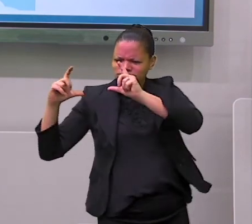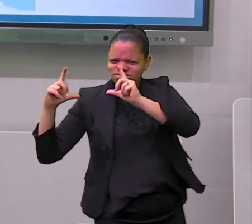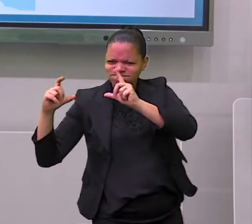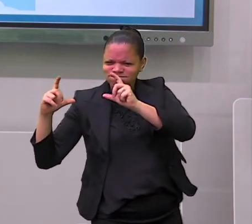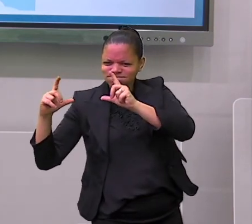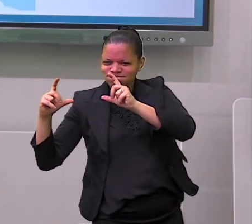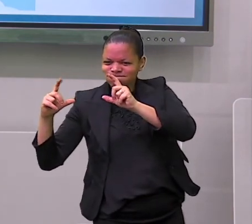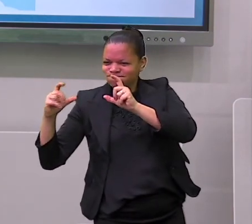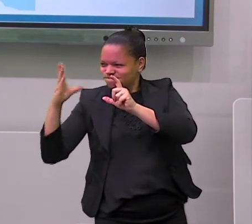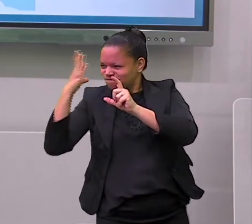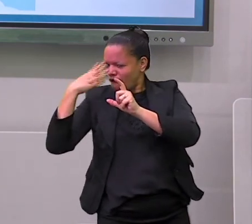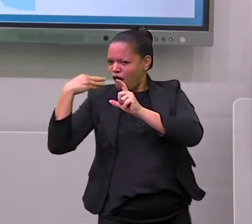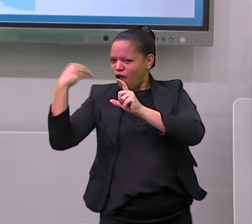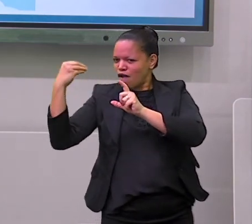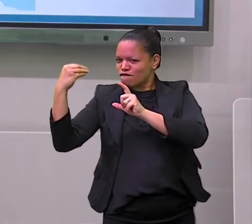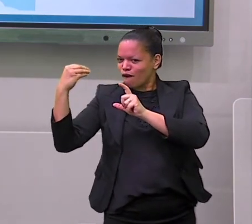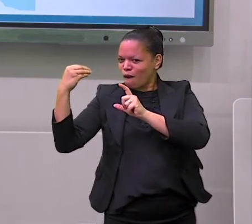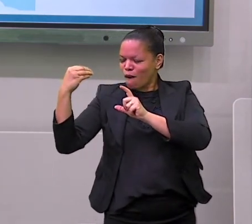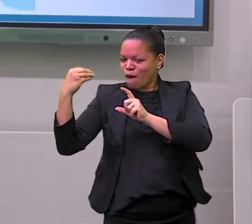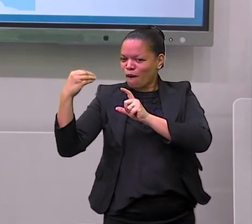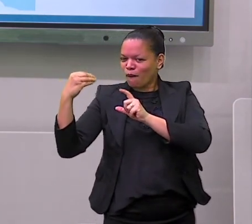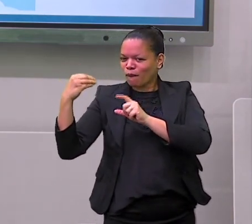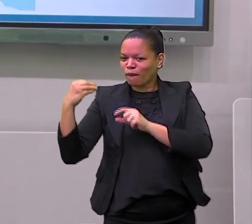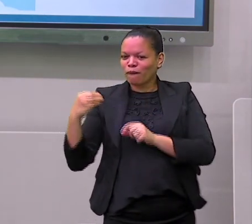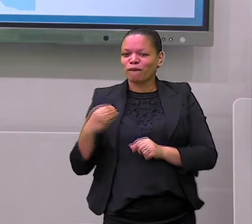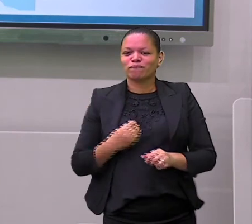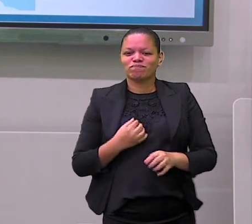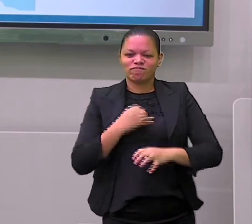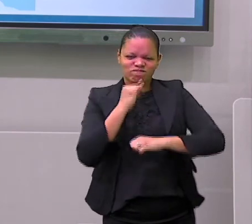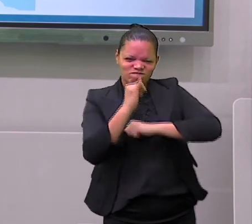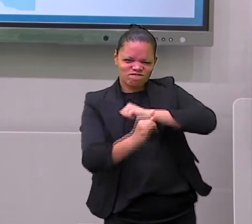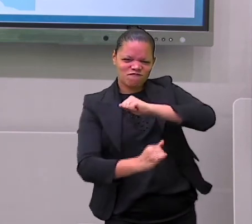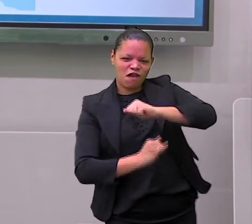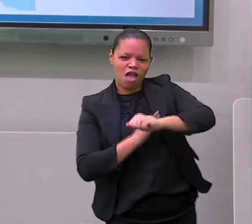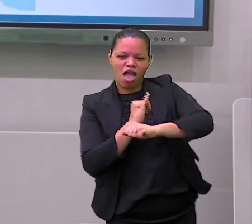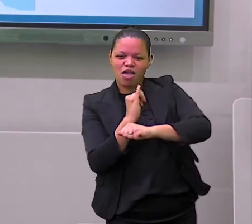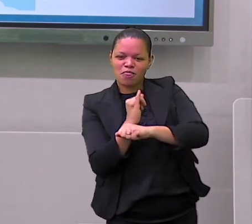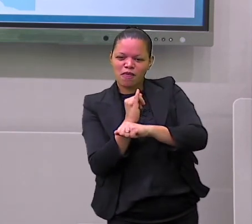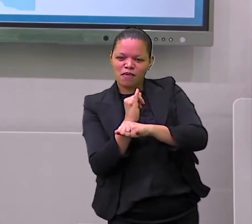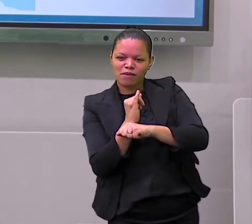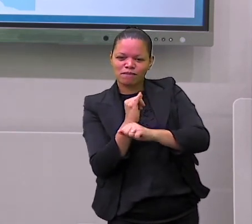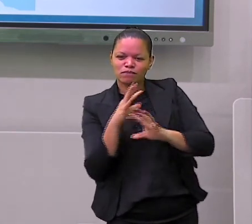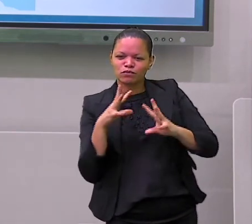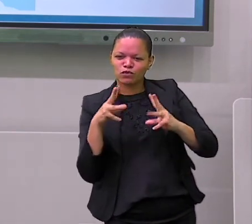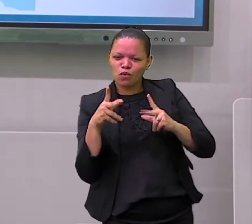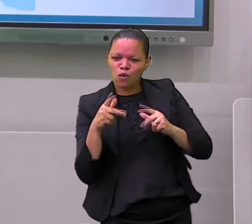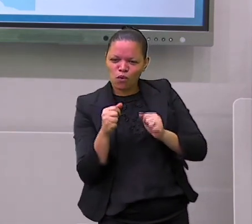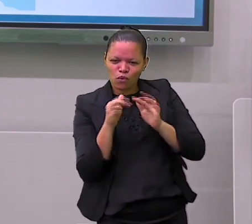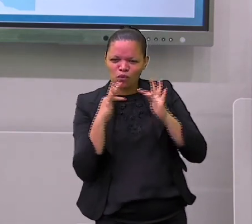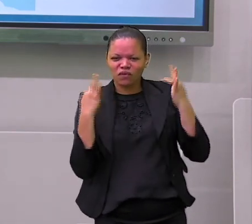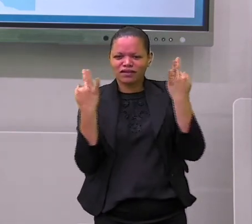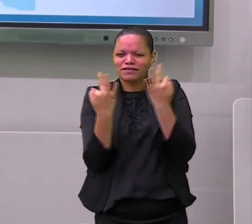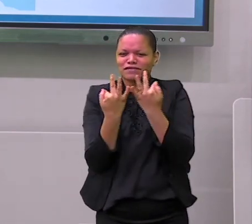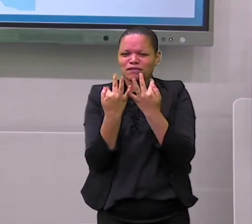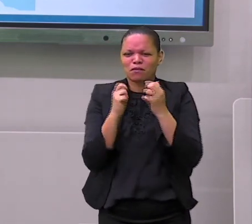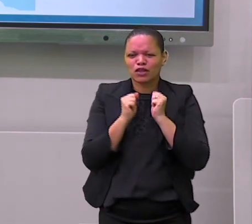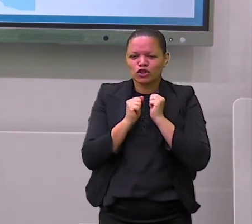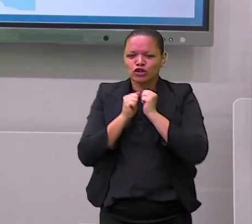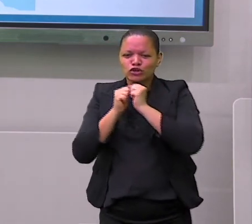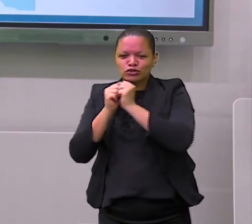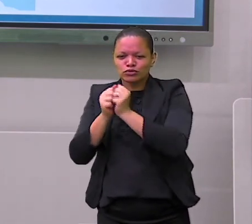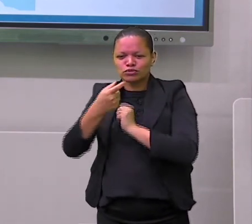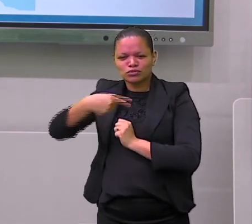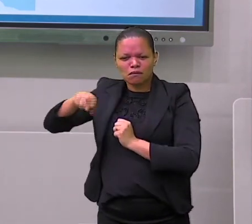criança. Poste na rede social a sua família, todo mundo usando máscara, ou você indo para a sua escola bem